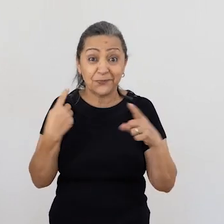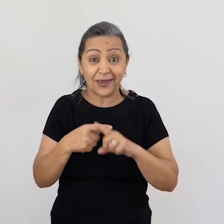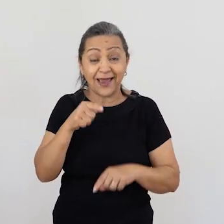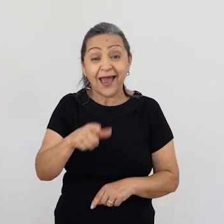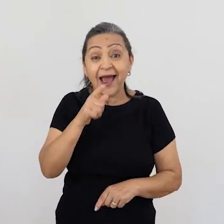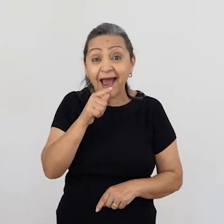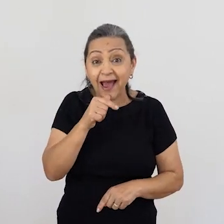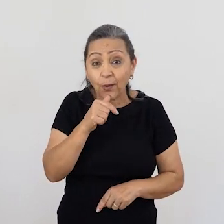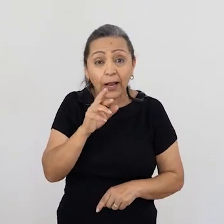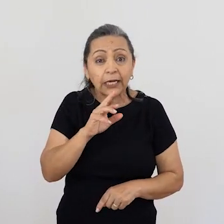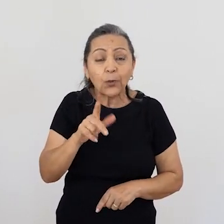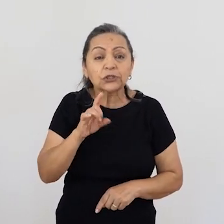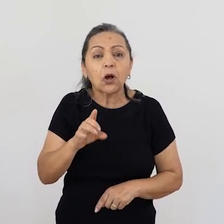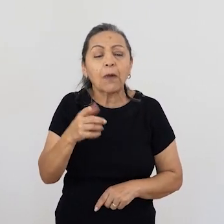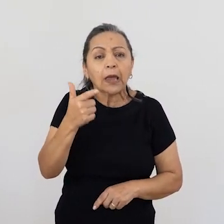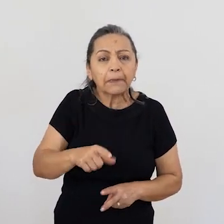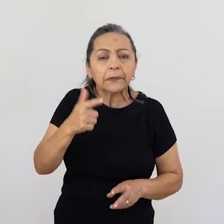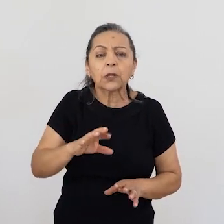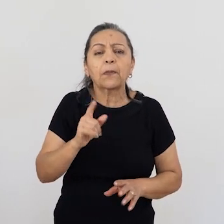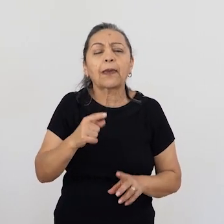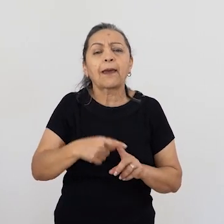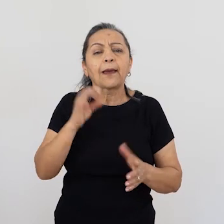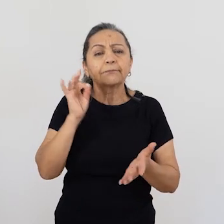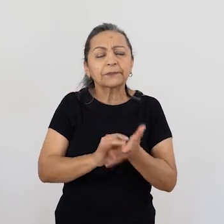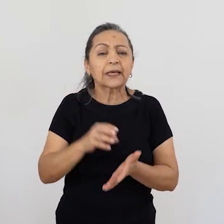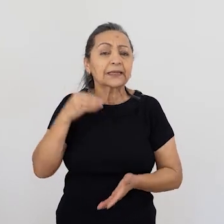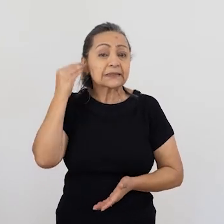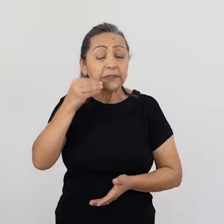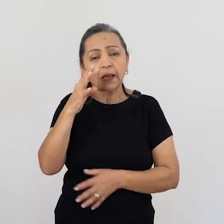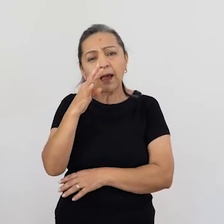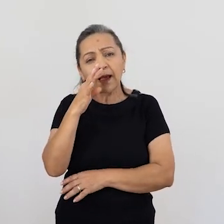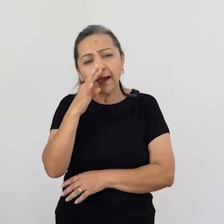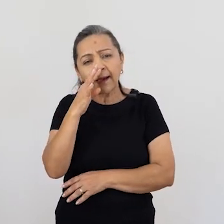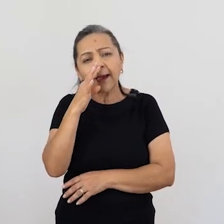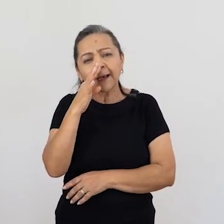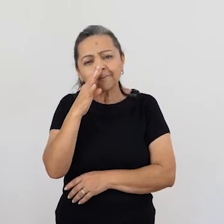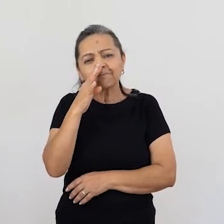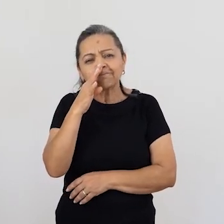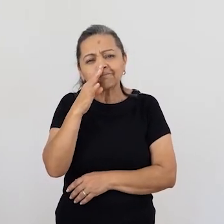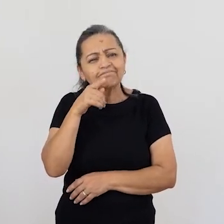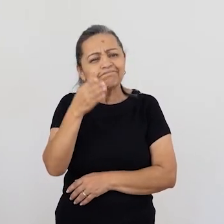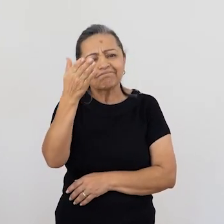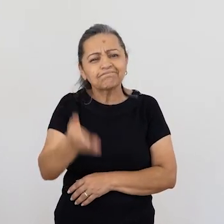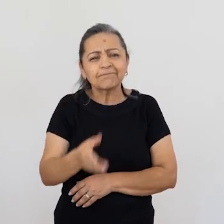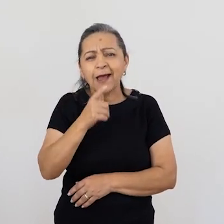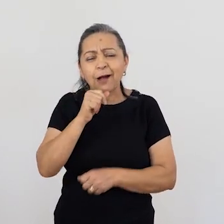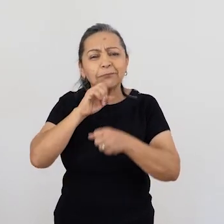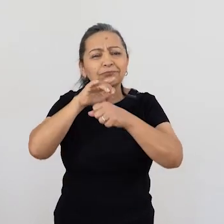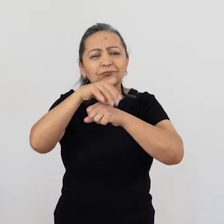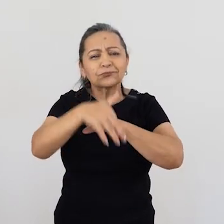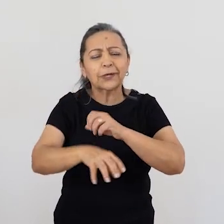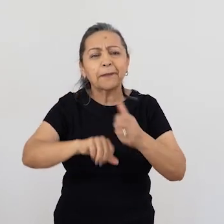Não tem jeito de você não se encontrar com você. Você não tem para onde fugir. A água, ela não é só um mantra. Porque a própria experiência